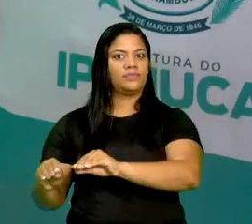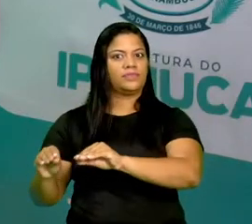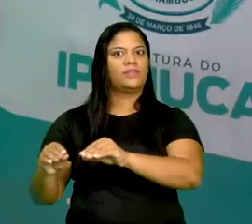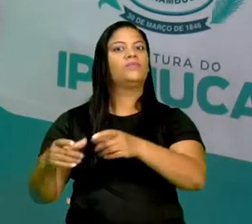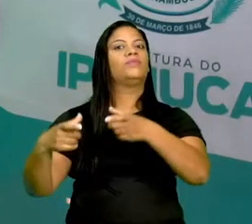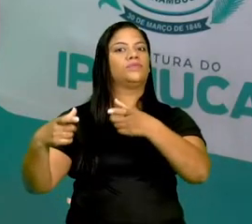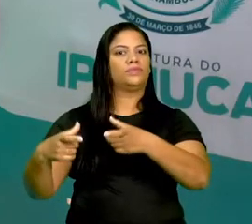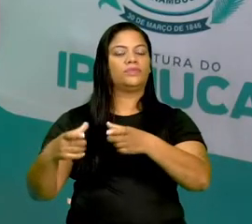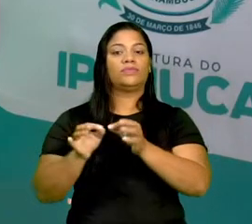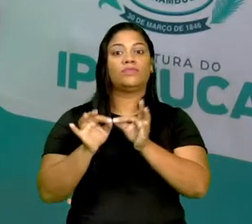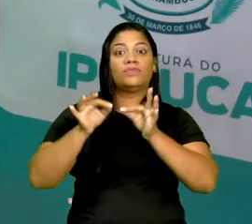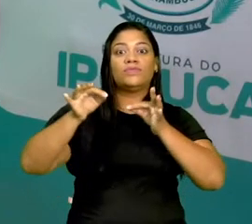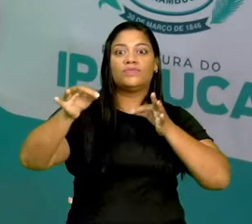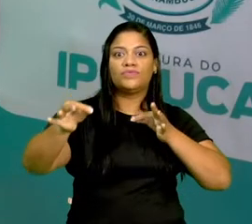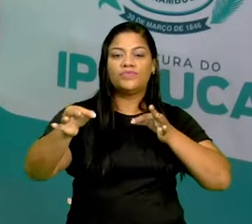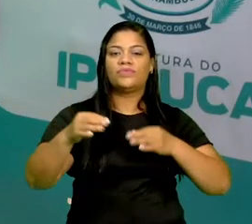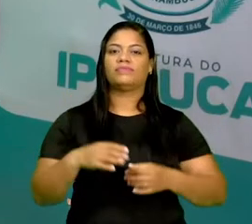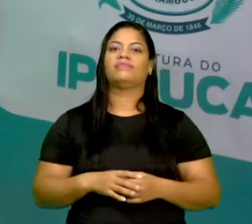lugar para outro,